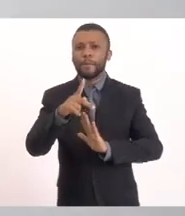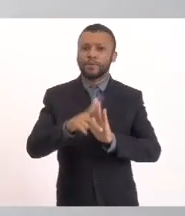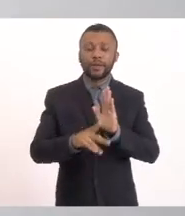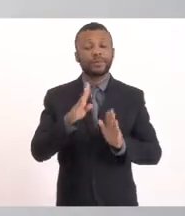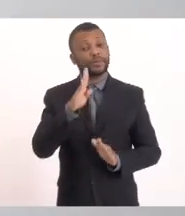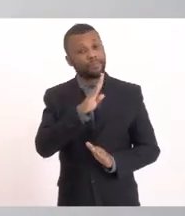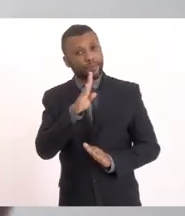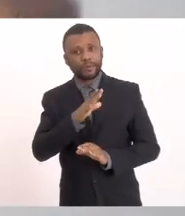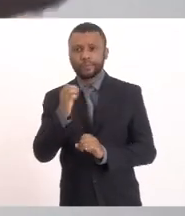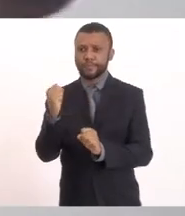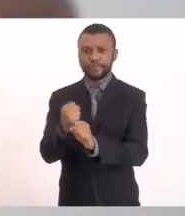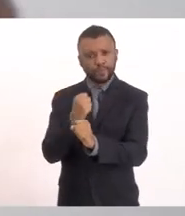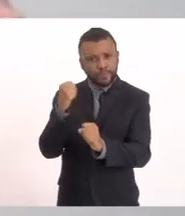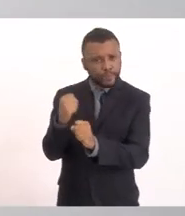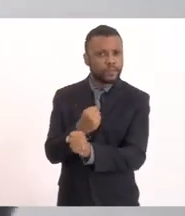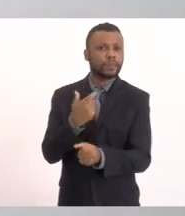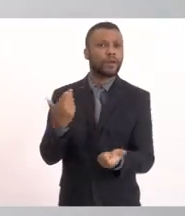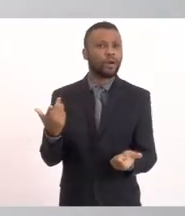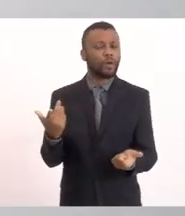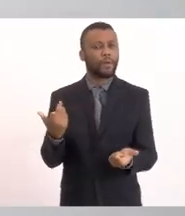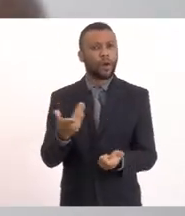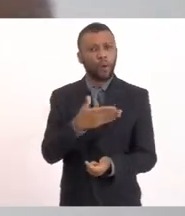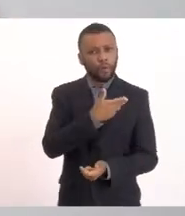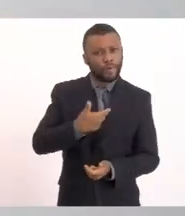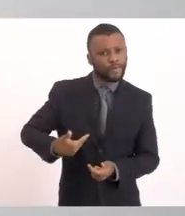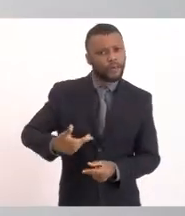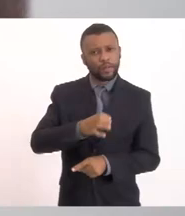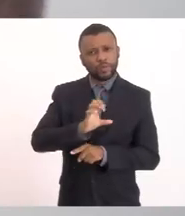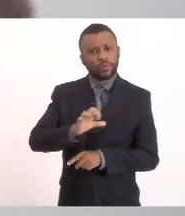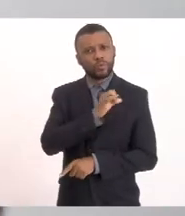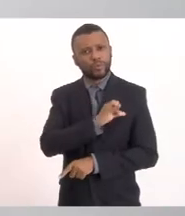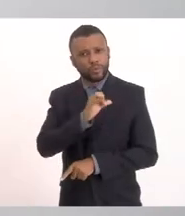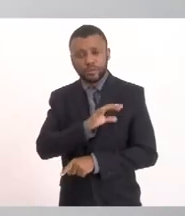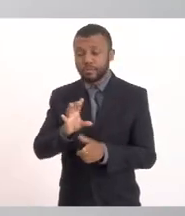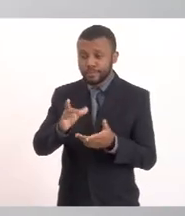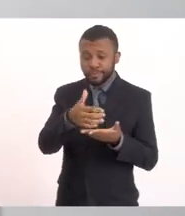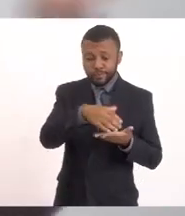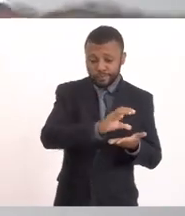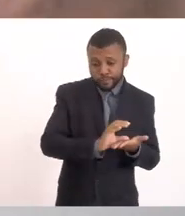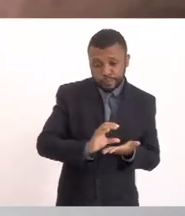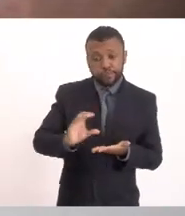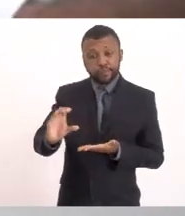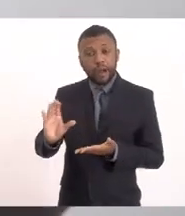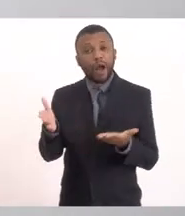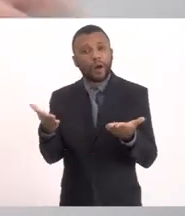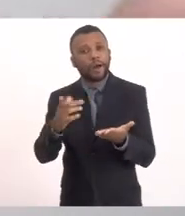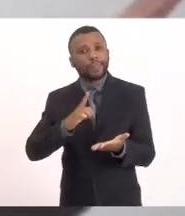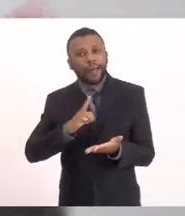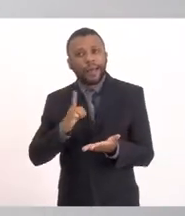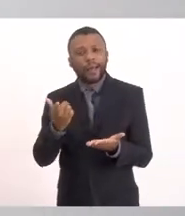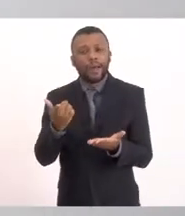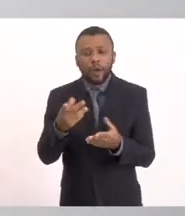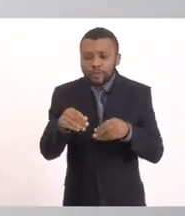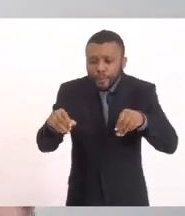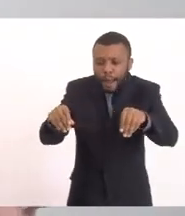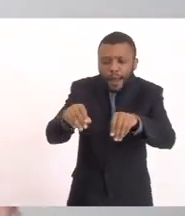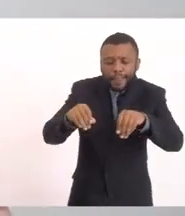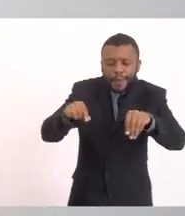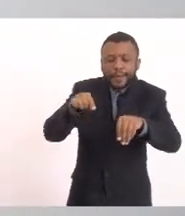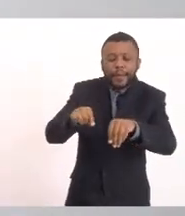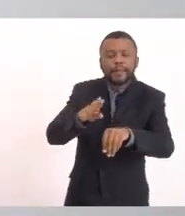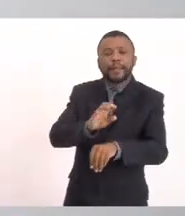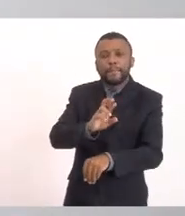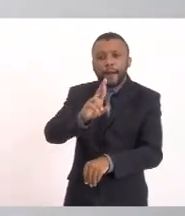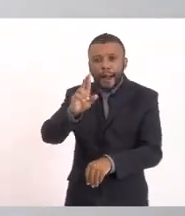emergência Para fazer a obra da barra O governo do estado Cedeu lá o dinheiro Para fazer E agora vem já Por causa de uma areia Se a areia da